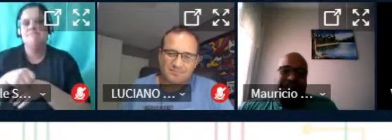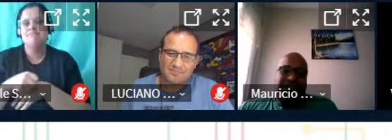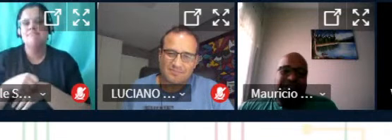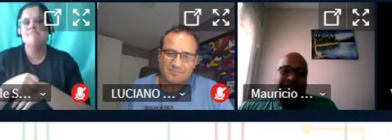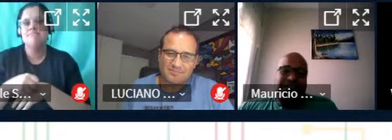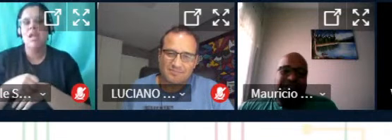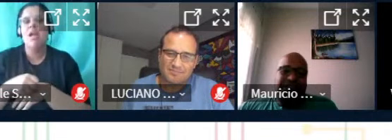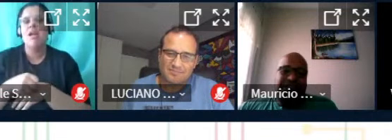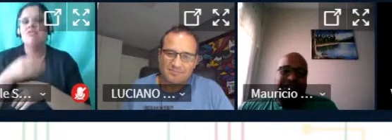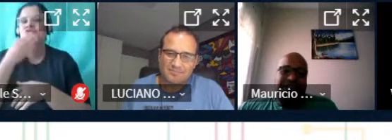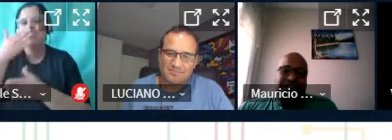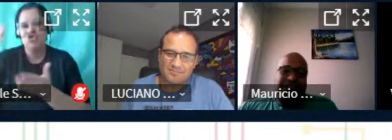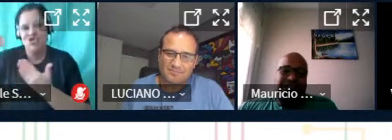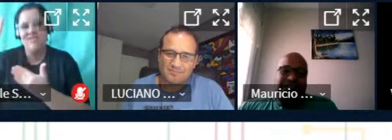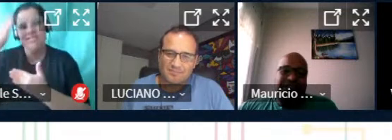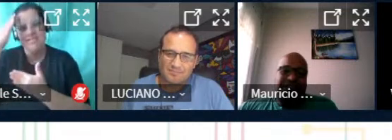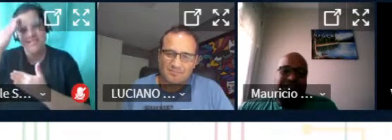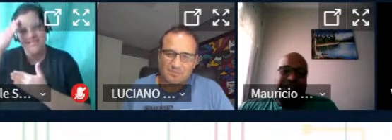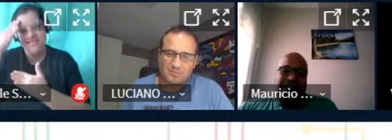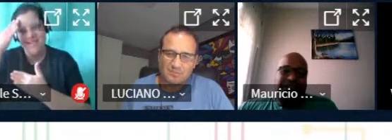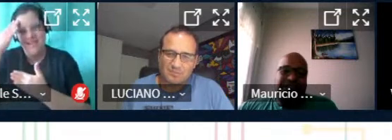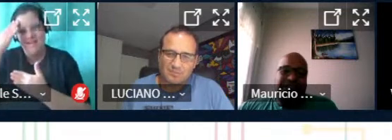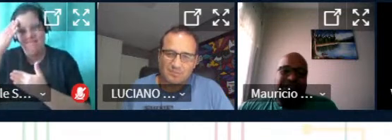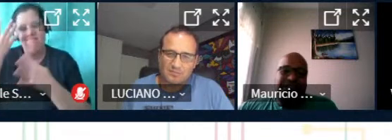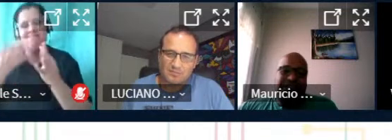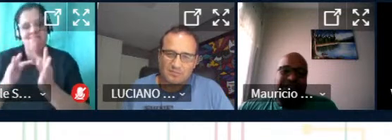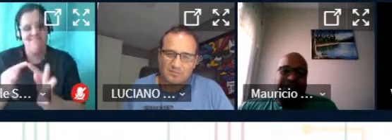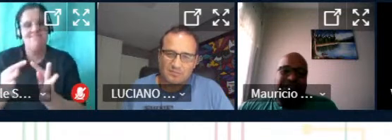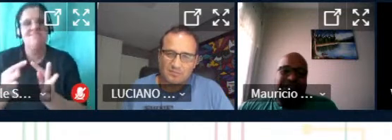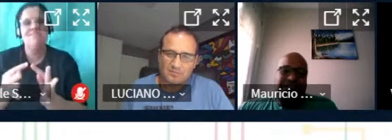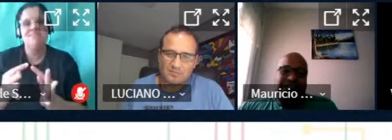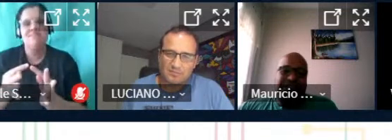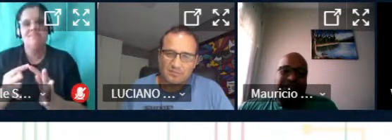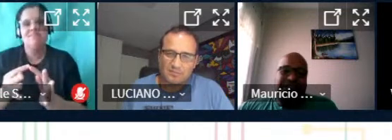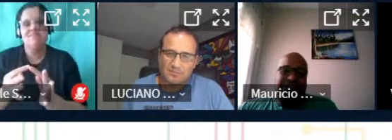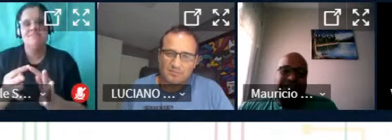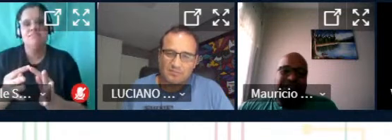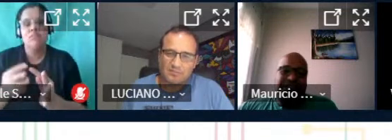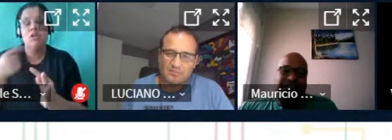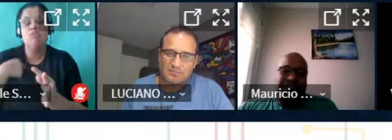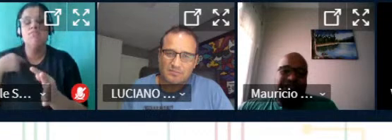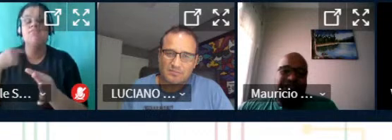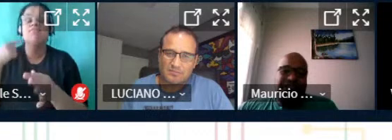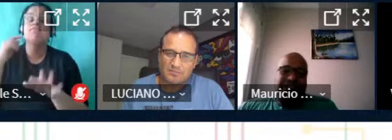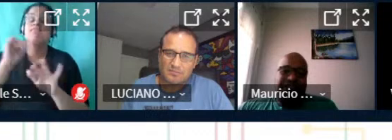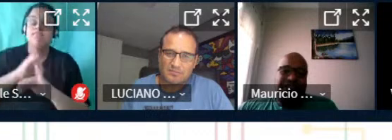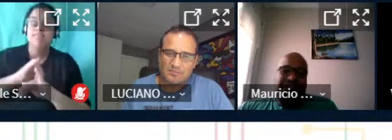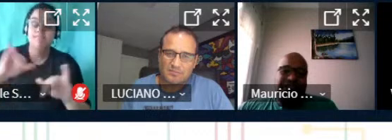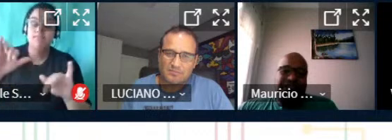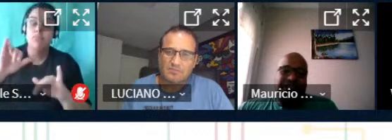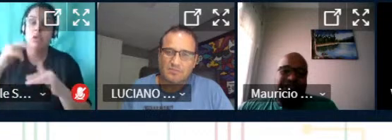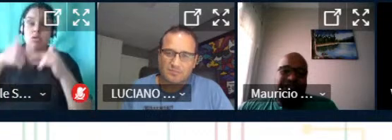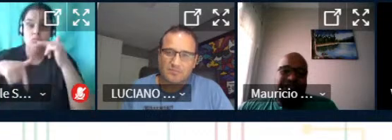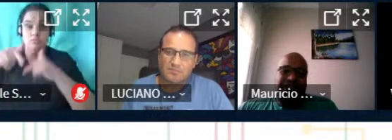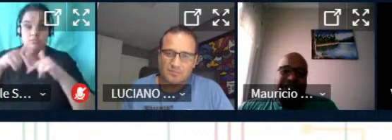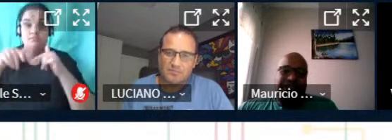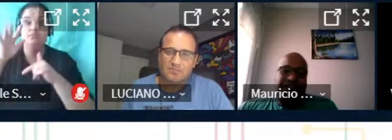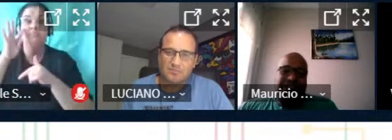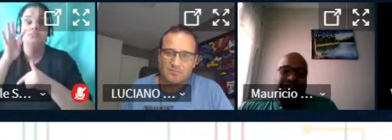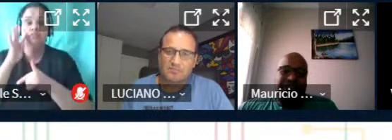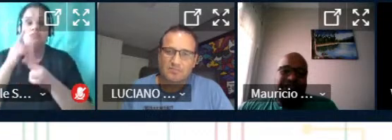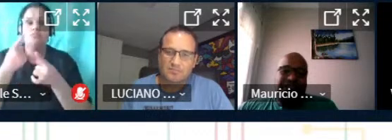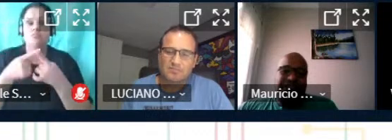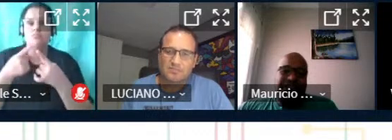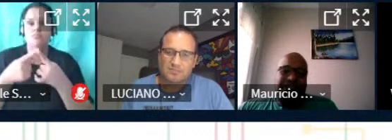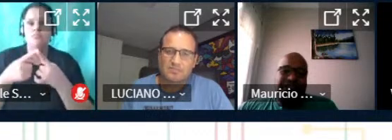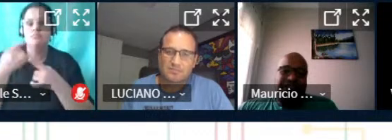muito bem mais que a gente até então olha o que eu tenho para registrar é que realmente é um trabalho muito legal porque